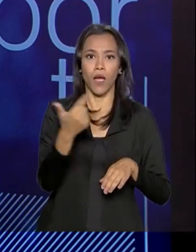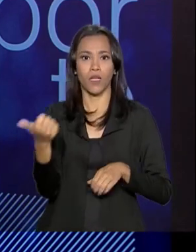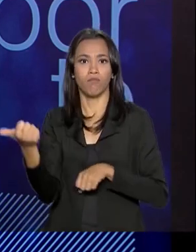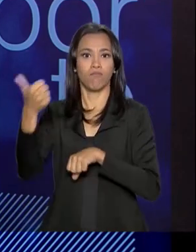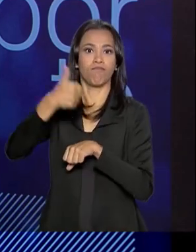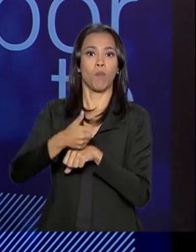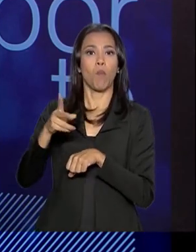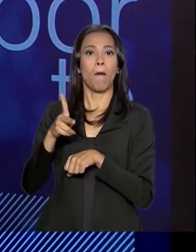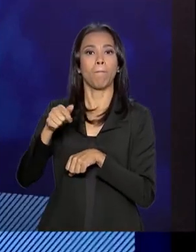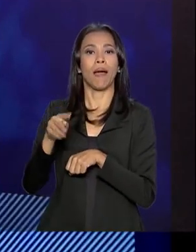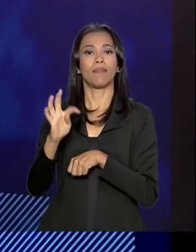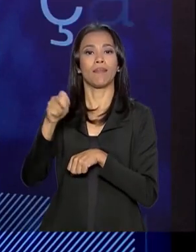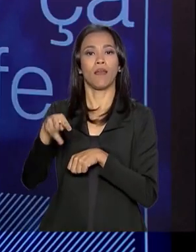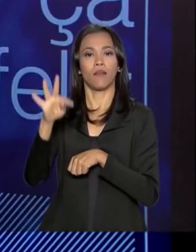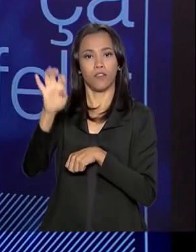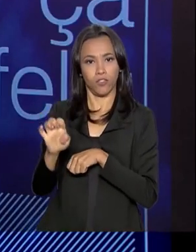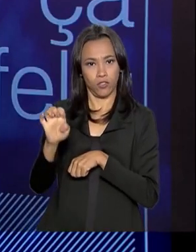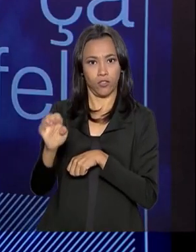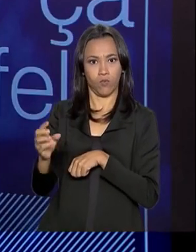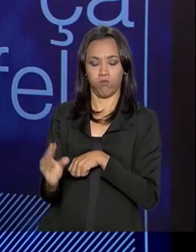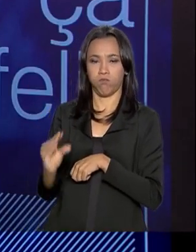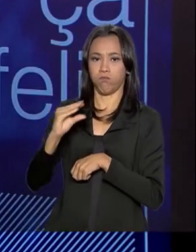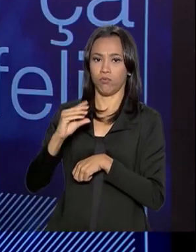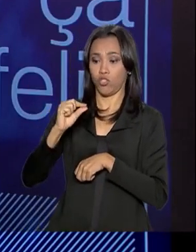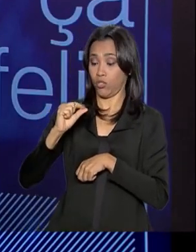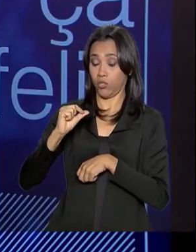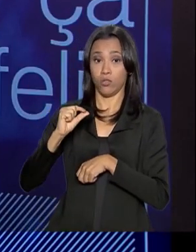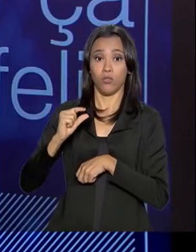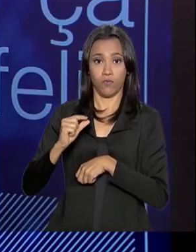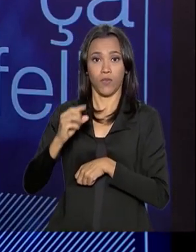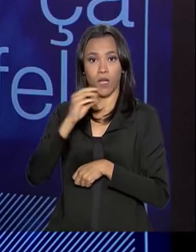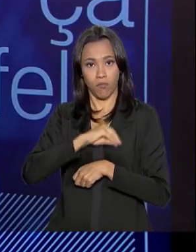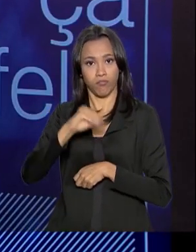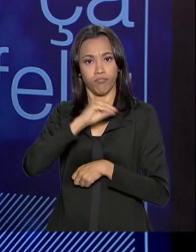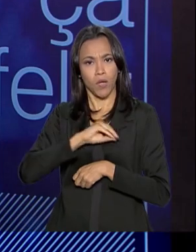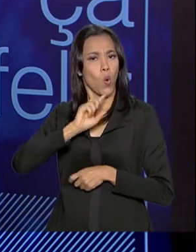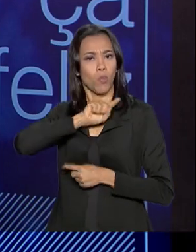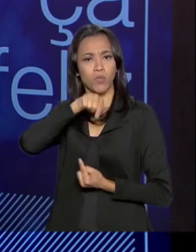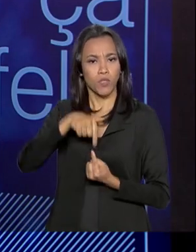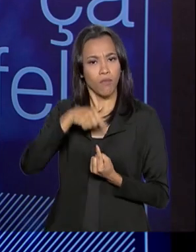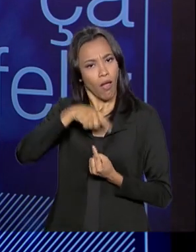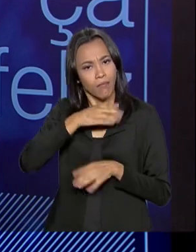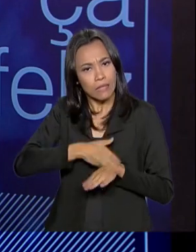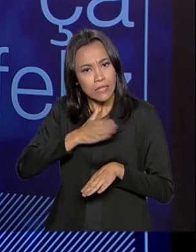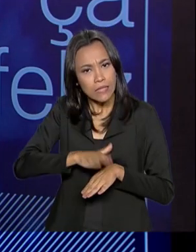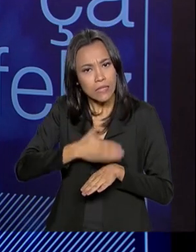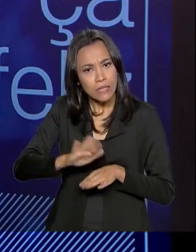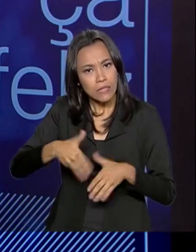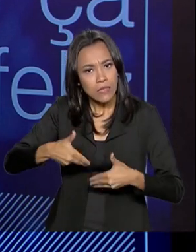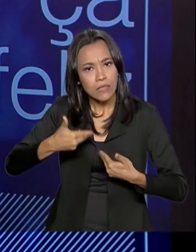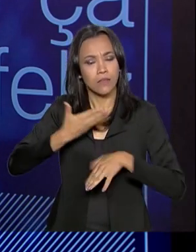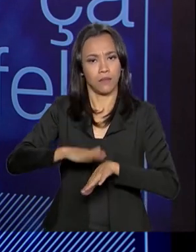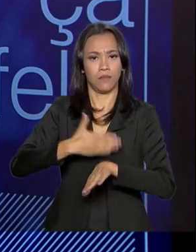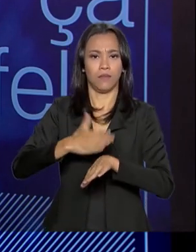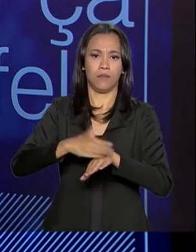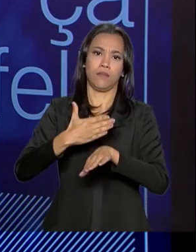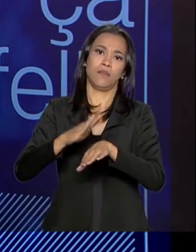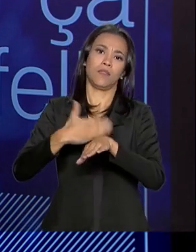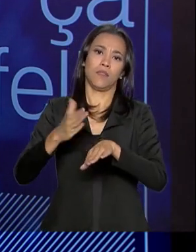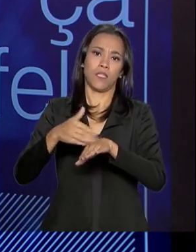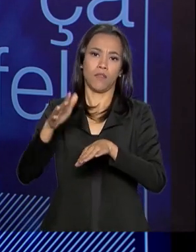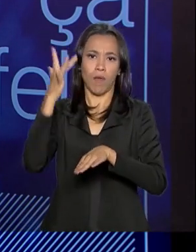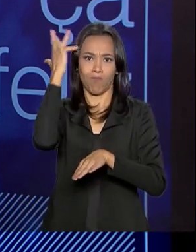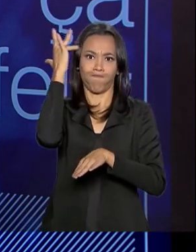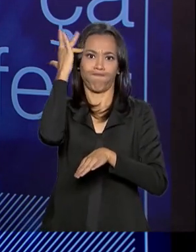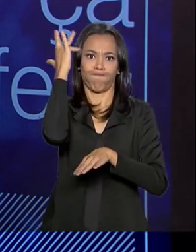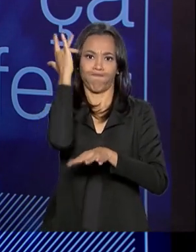e fica ganhando o salário de sargento e tenente exclusivamente para treinar em centros que trabalham com alto rendimento